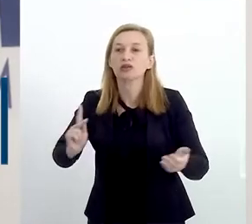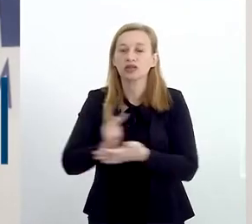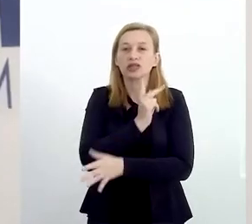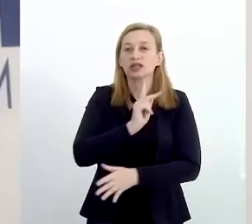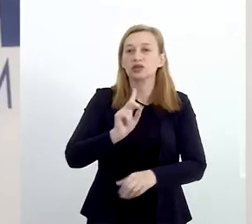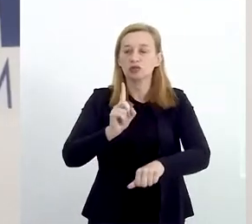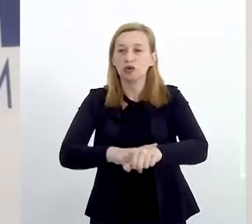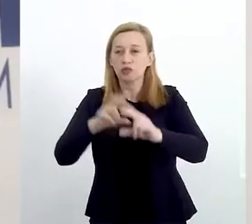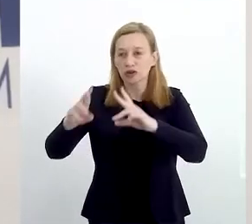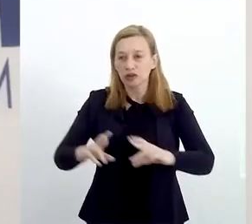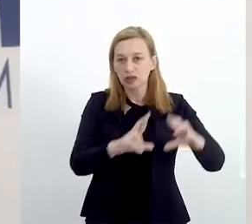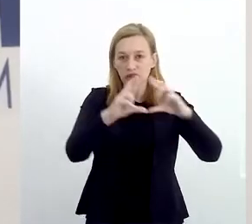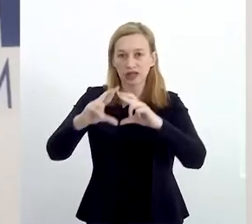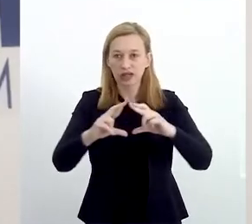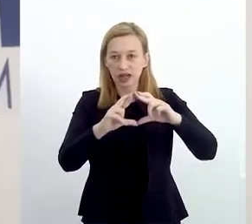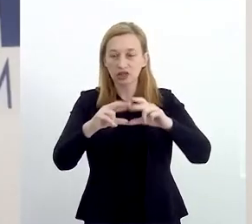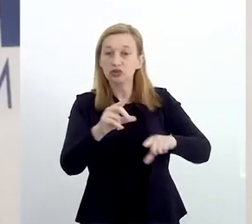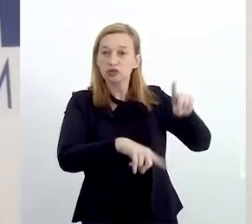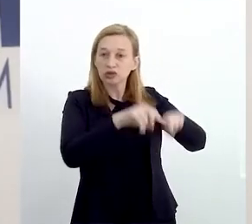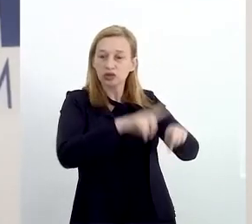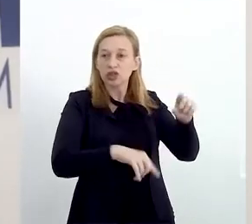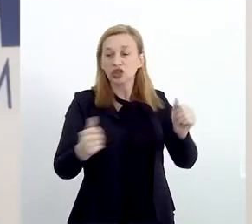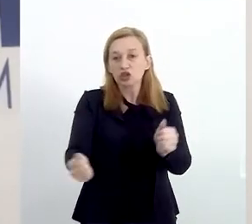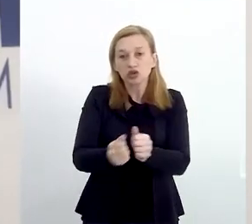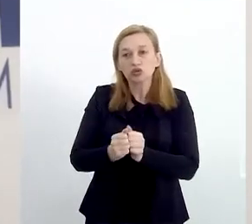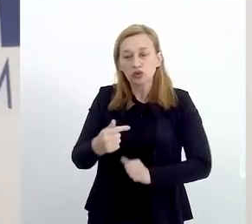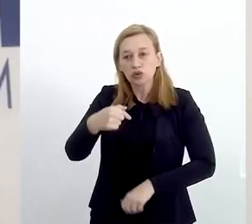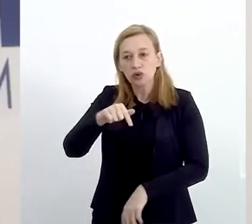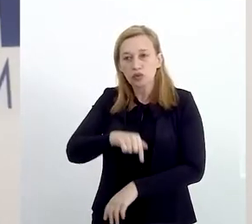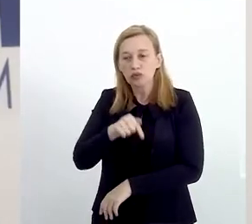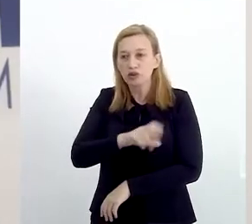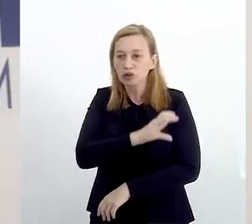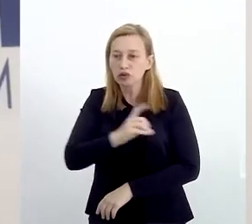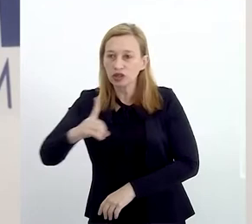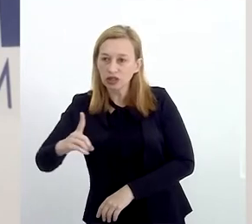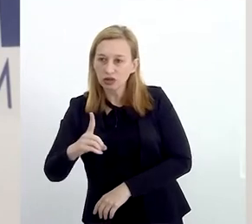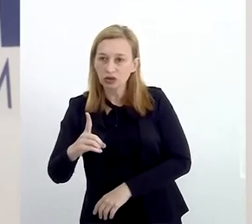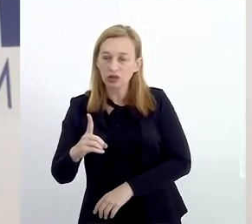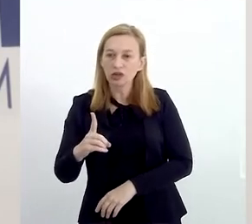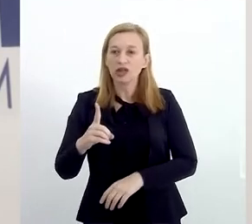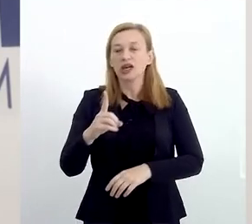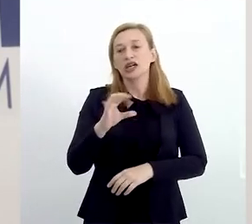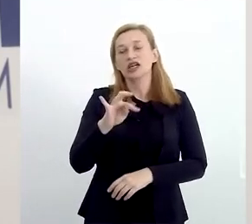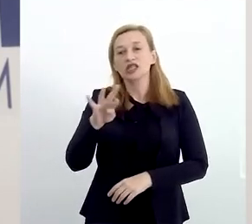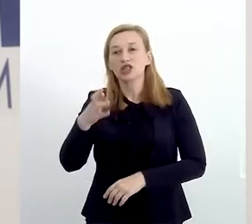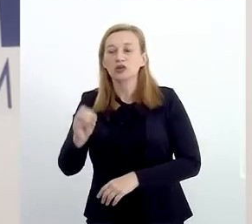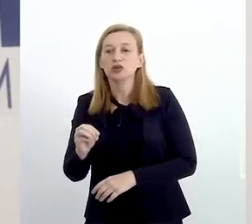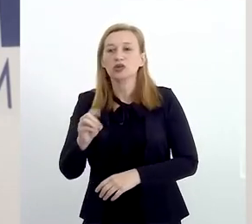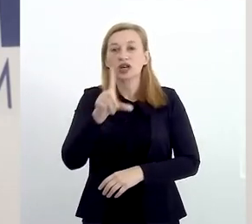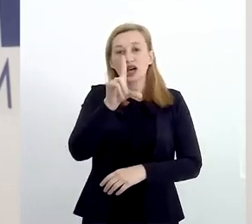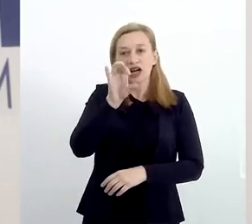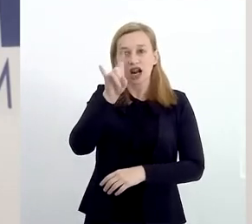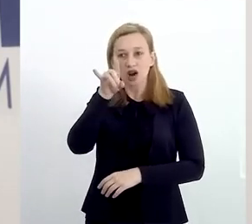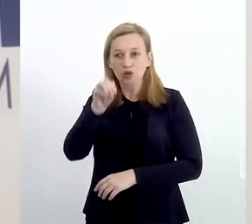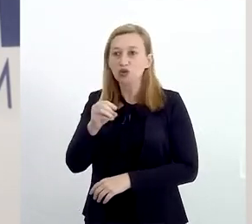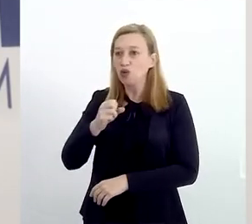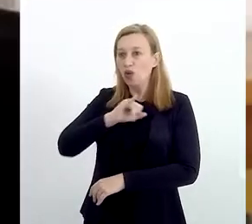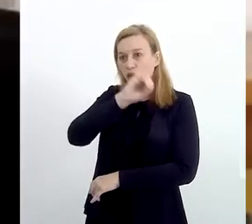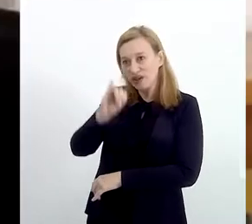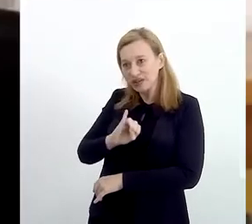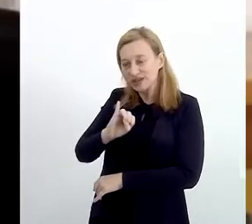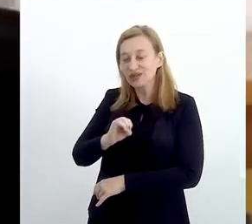da reciclagem desse material, está aqui comigo o coordenador da startup Reciclotron, Cláudio Fernandes. Oi, Cláudio!